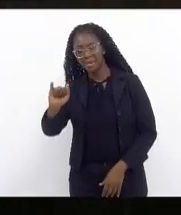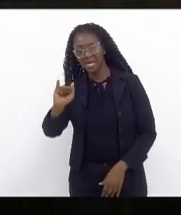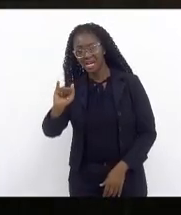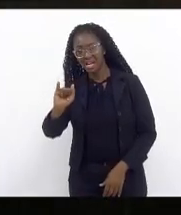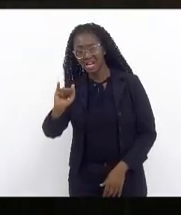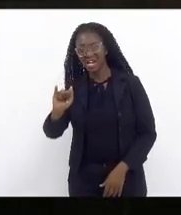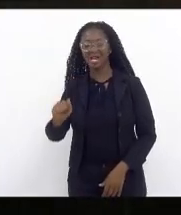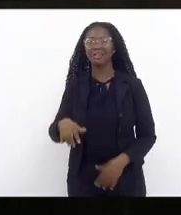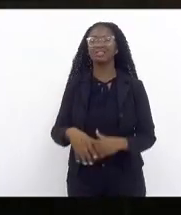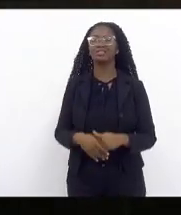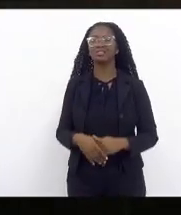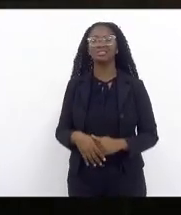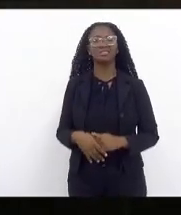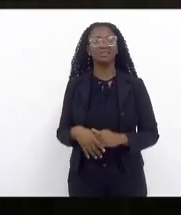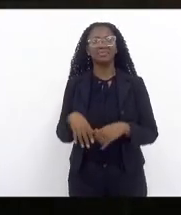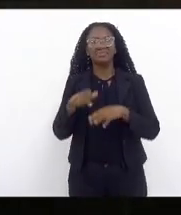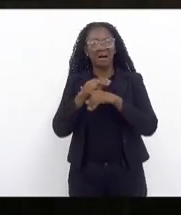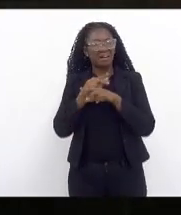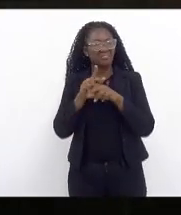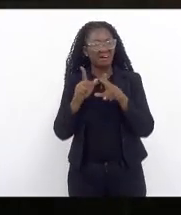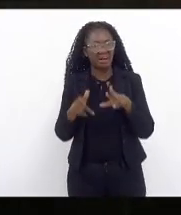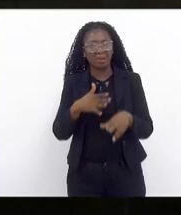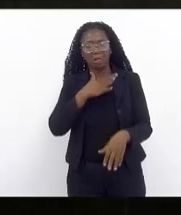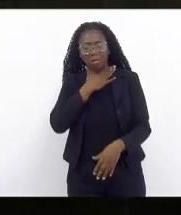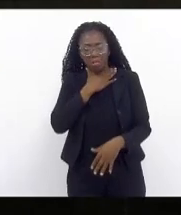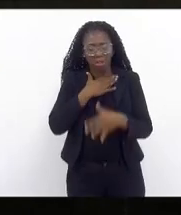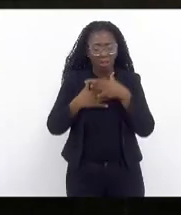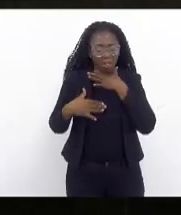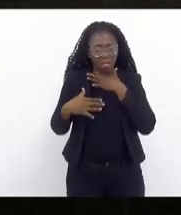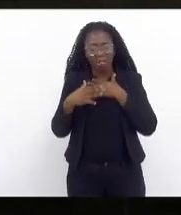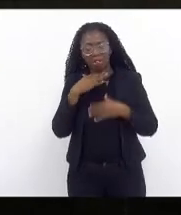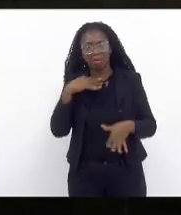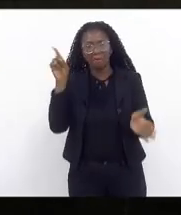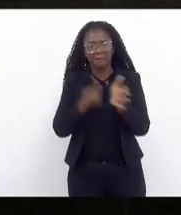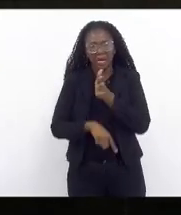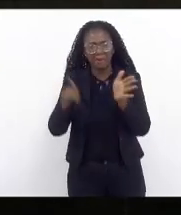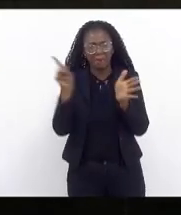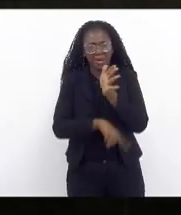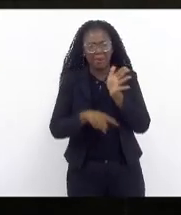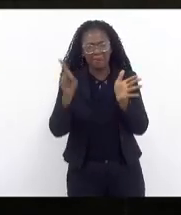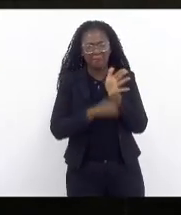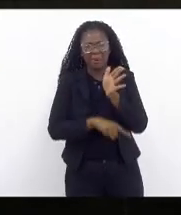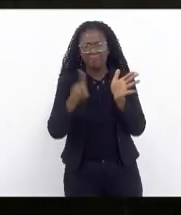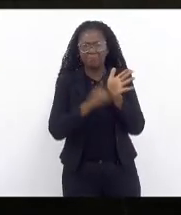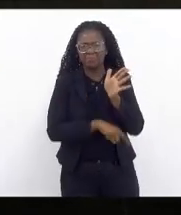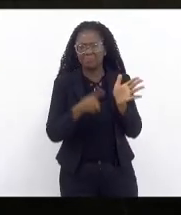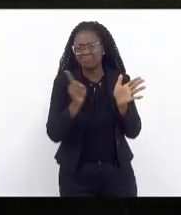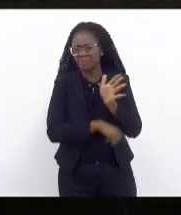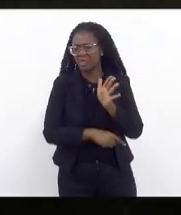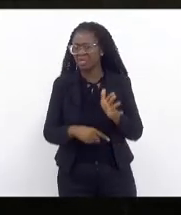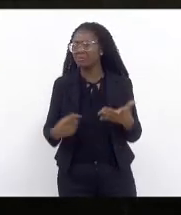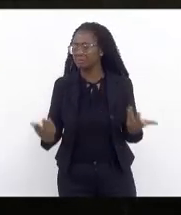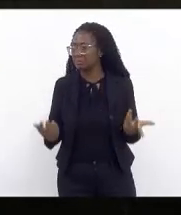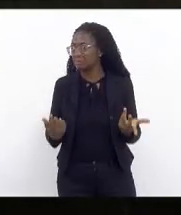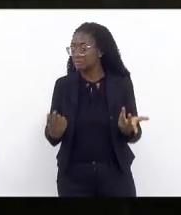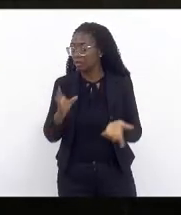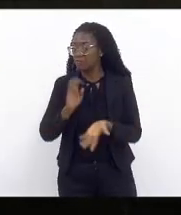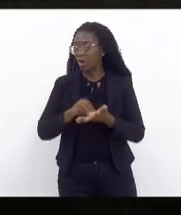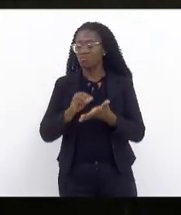8 20 17.7 bi e 21 20 bilhões de reais o nosso déficit